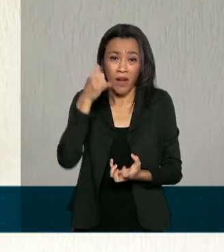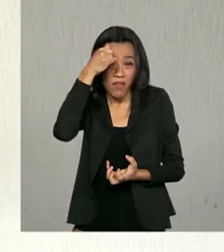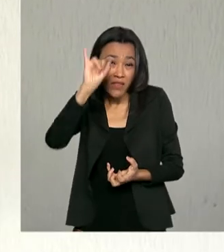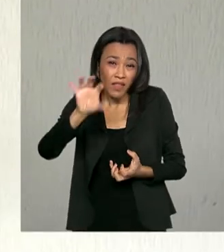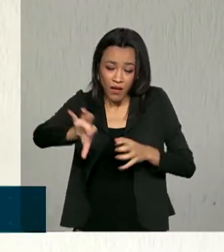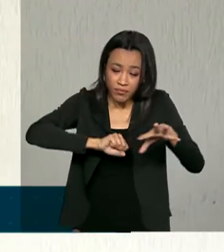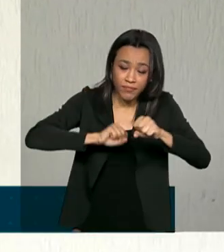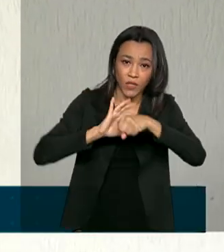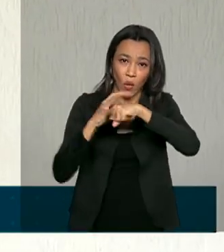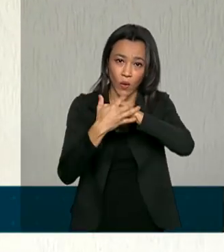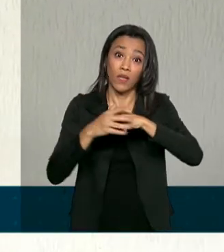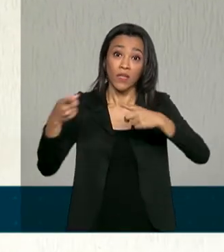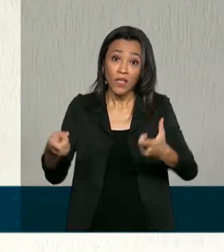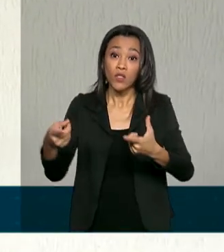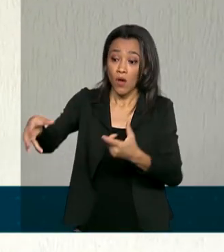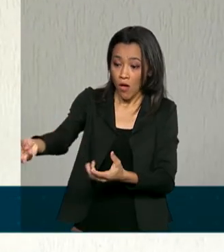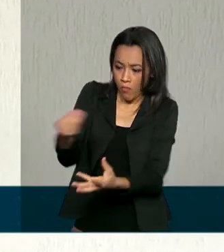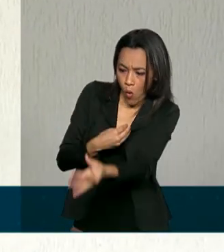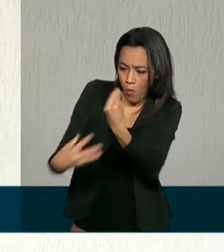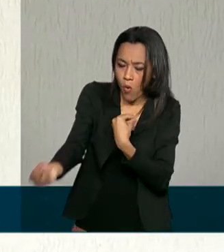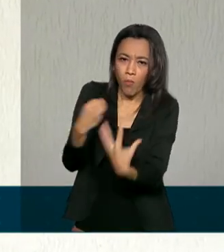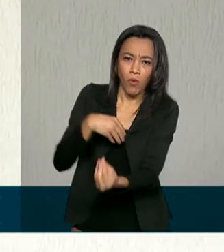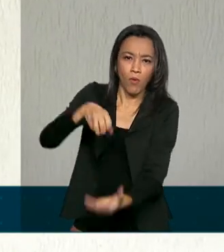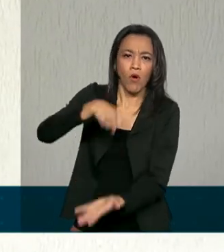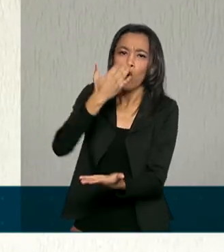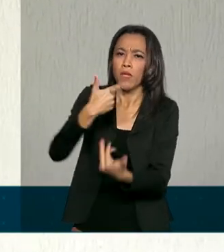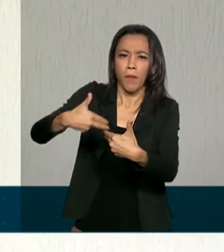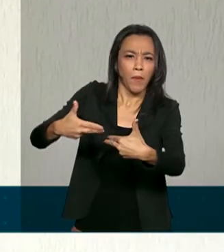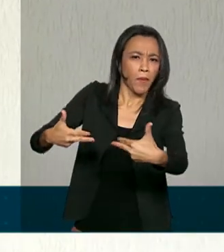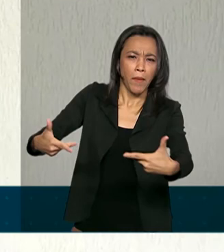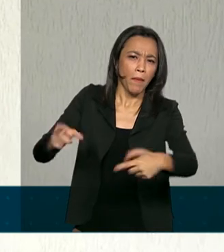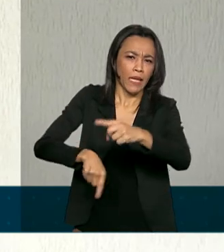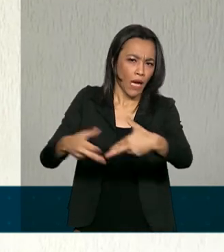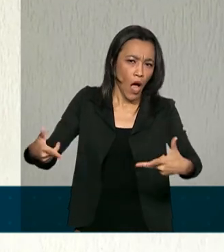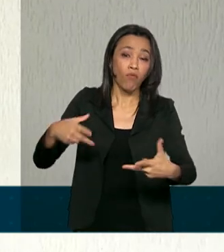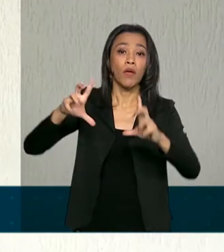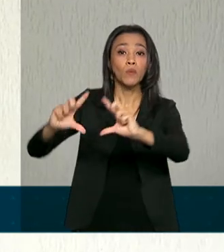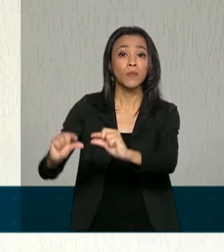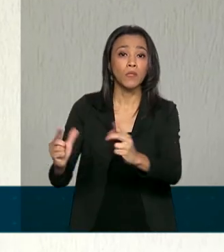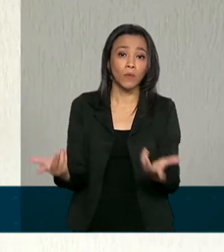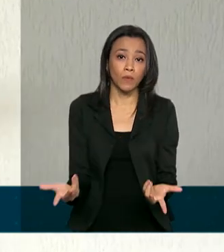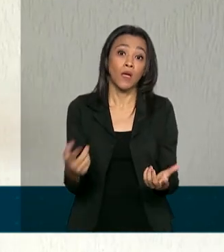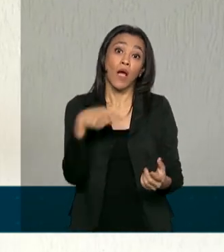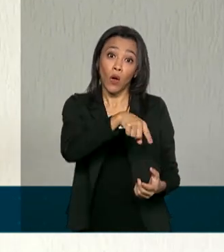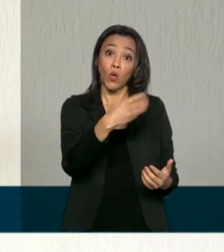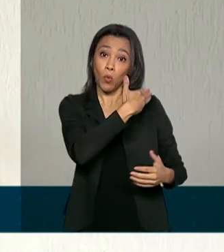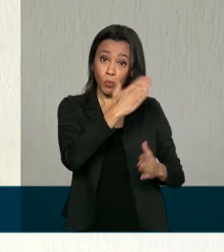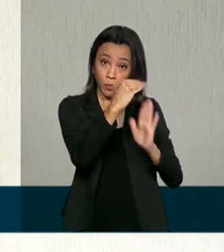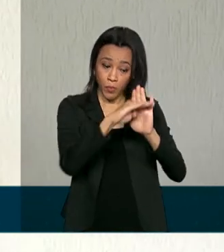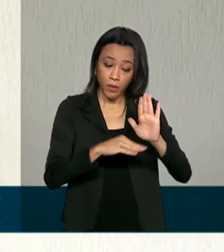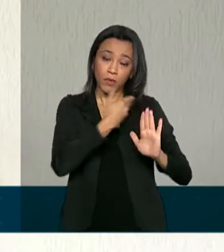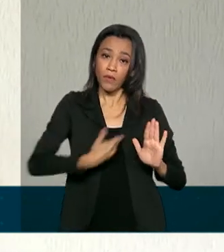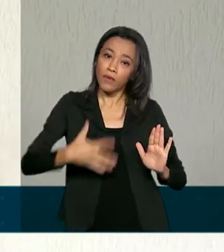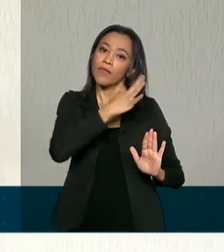E com isso as doações caíram muito. Este projeto da Fundação Banco do Brasil, juntamente com o programa Pátria Voluntária, irá nos proporcionar comprar